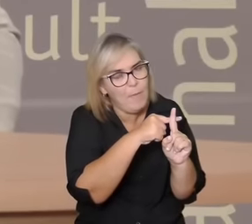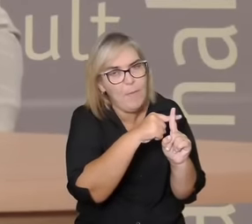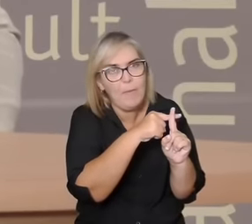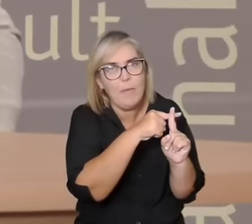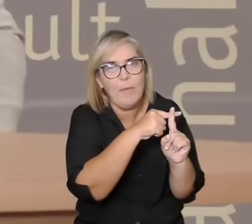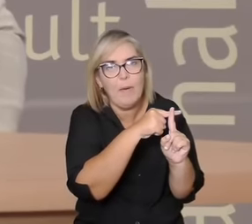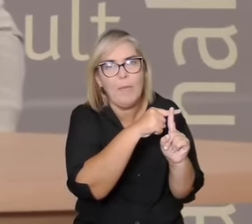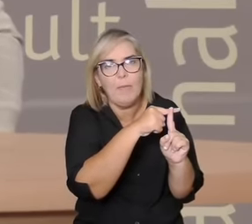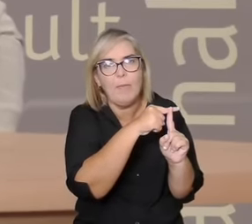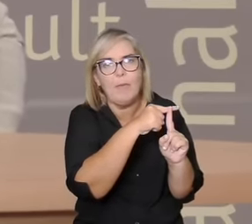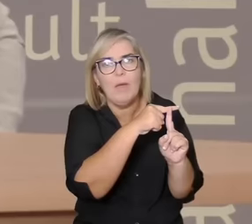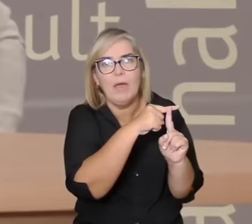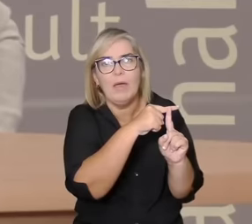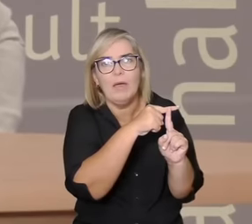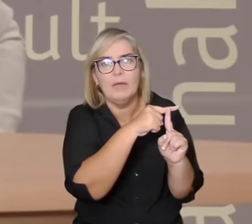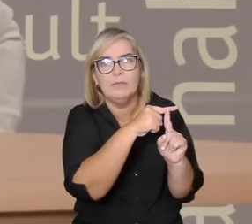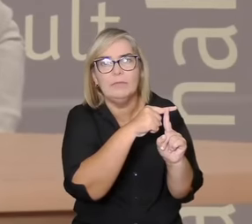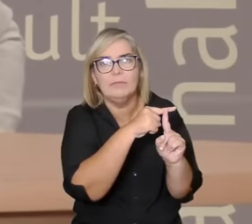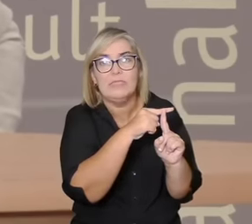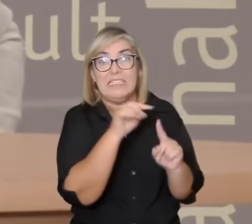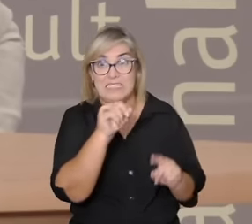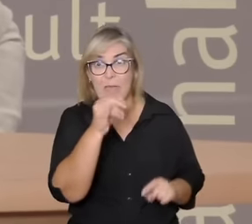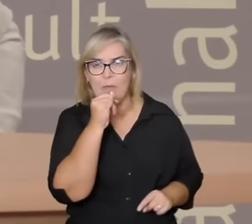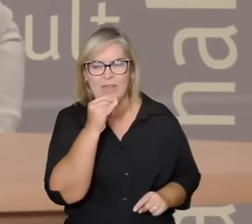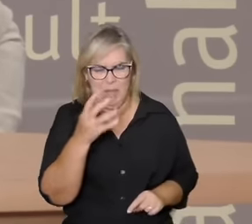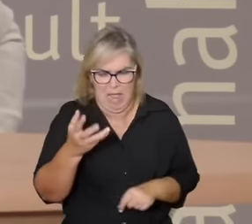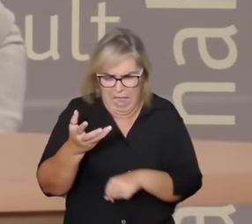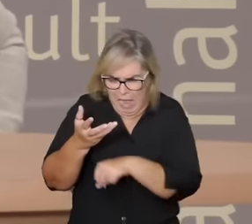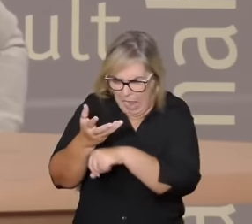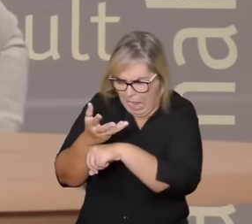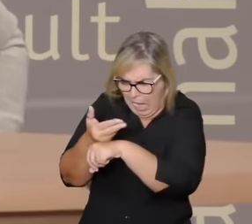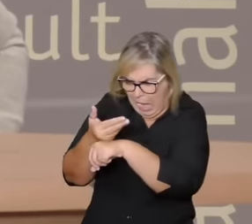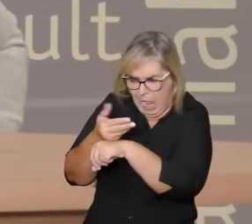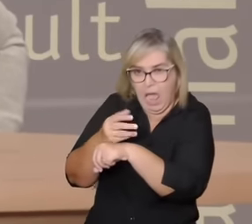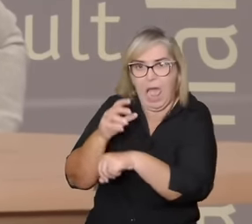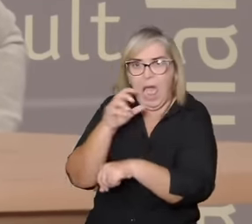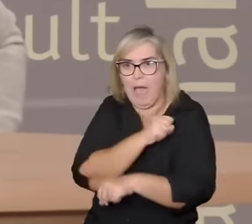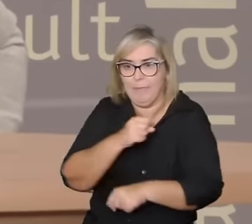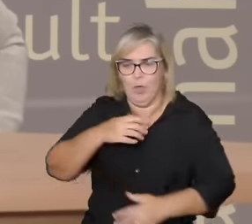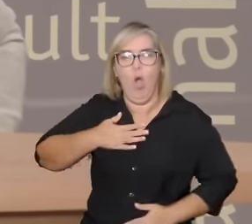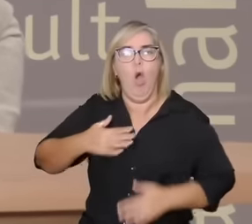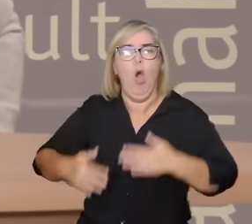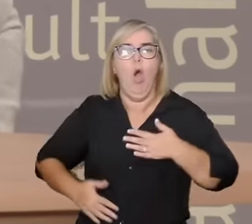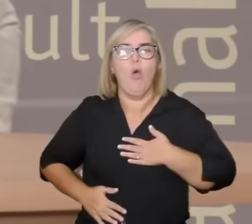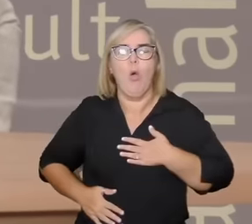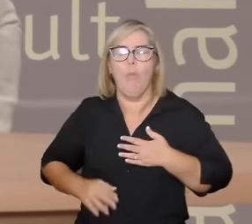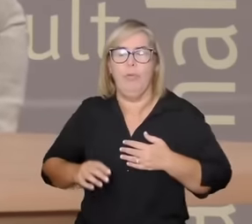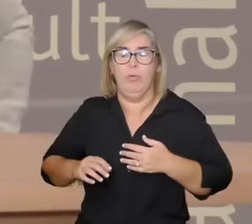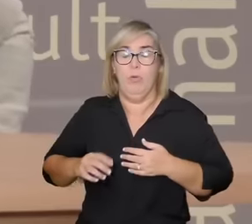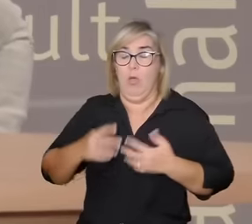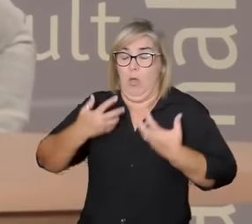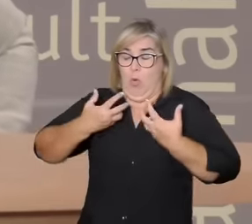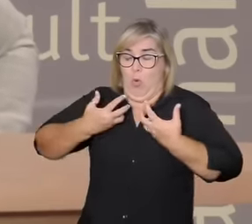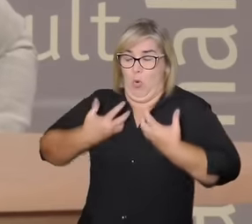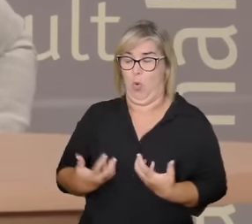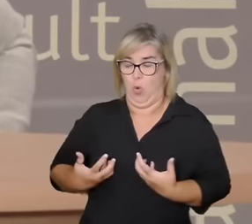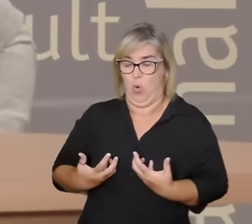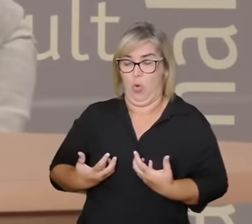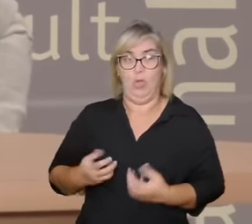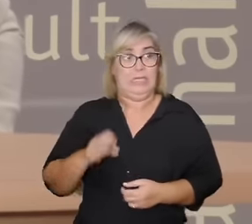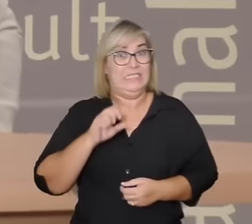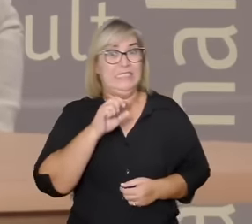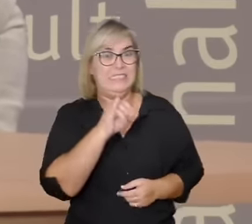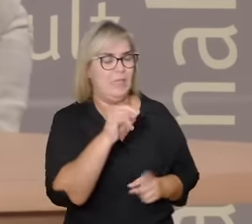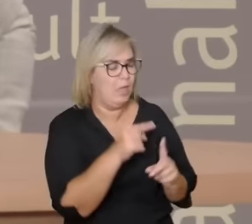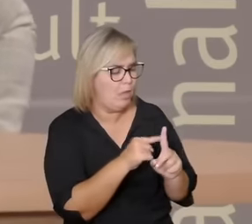desgaste o corpo que sai de 0 a 100 ou um corpo que sai de 0 a 100 em 1 segundo 2 segundos ou um que sai